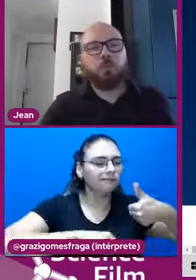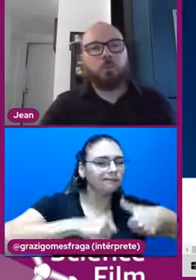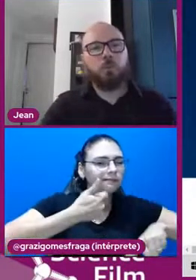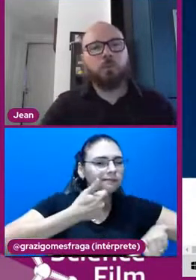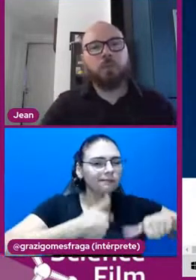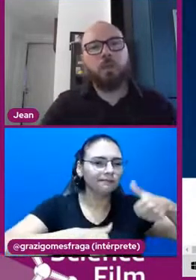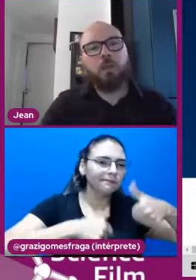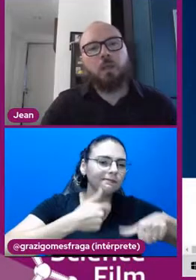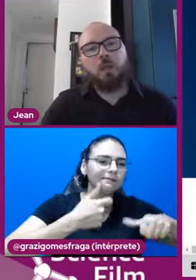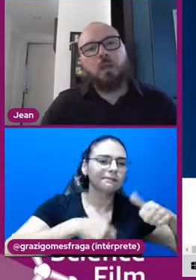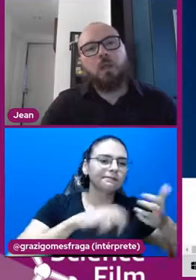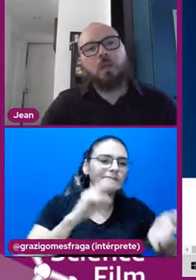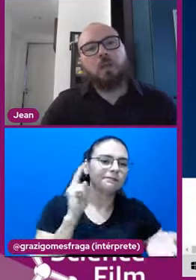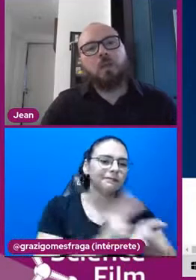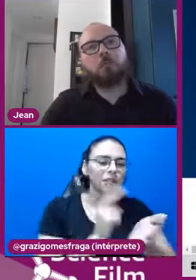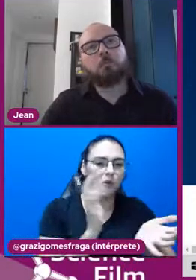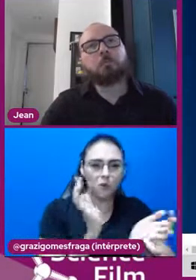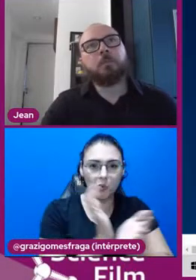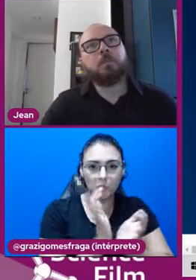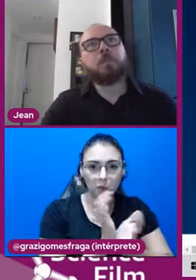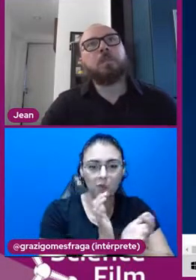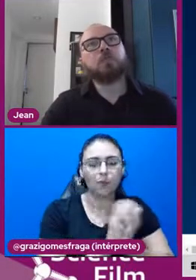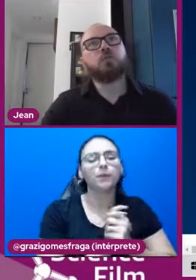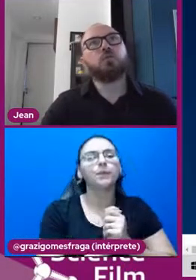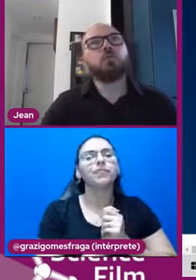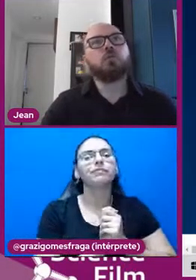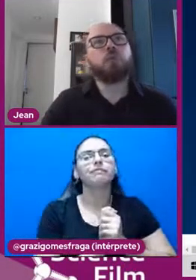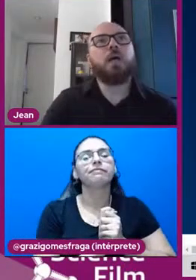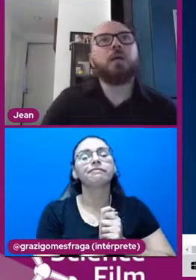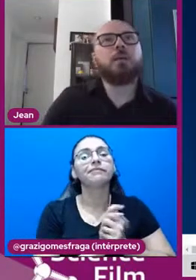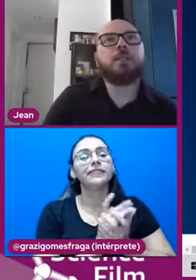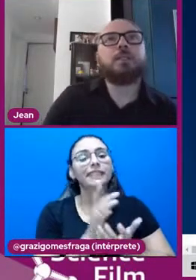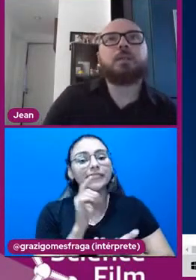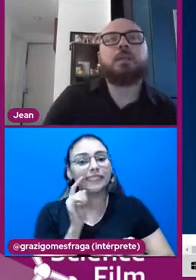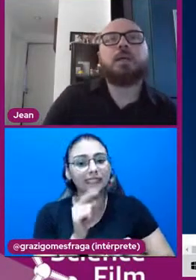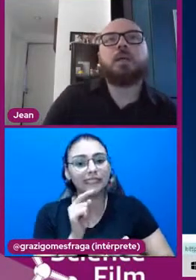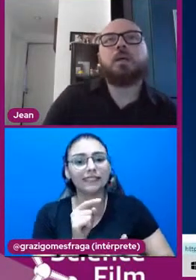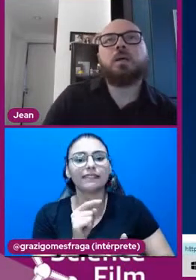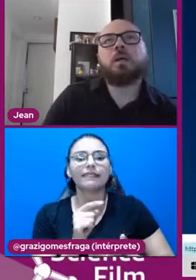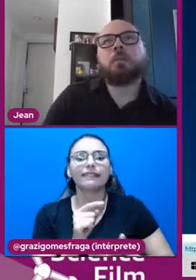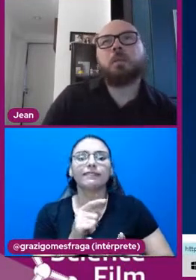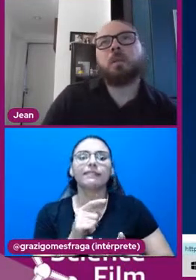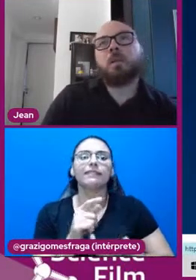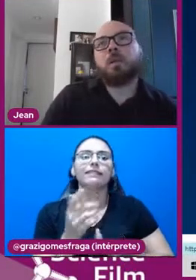de muitas pessoas, né? E isso tudo, né? Então, assim,